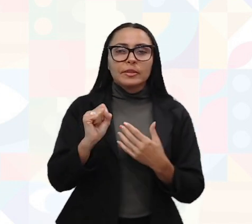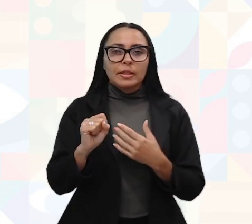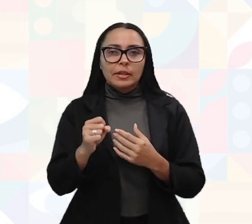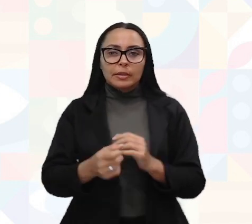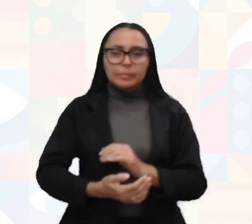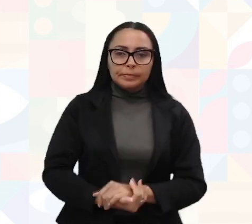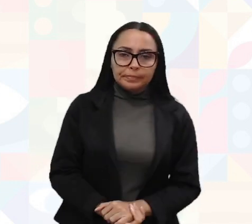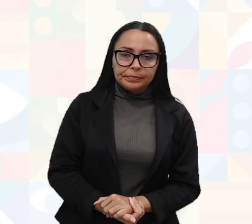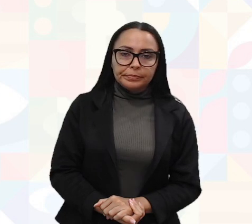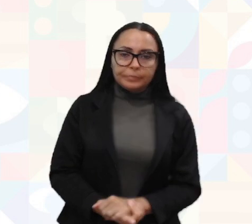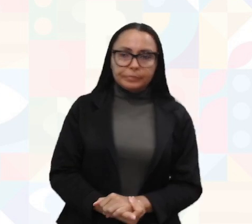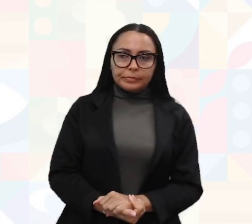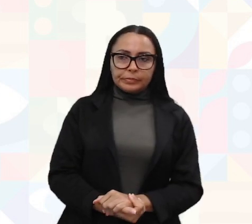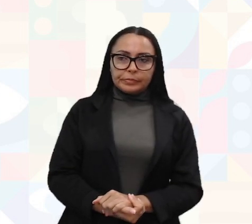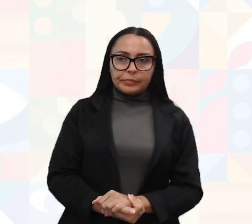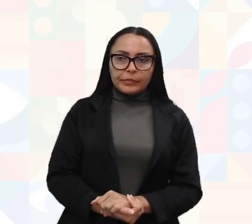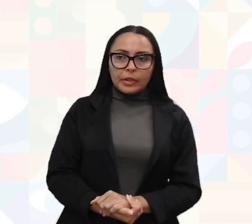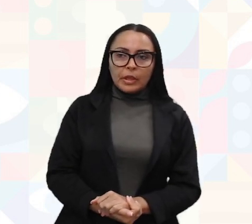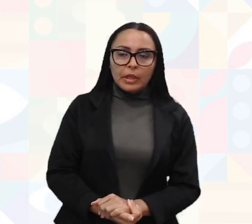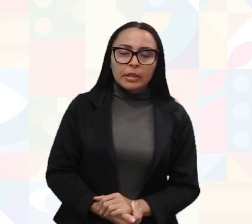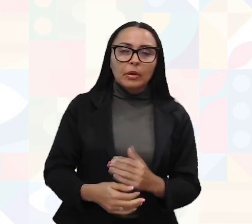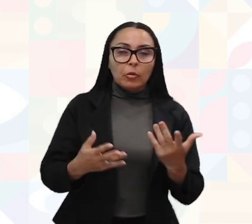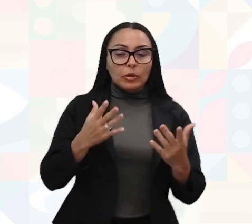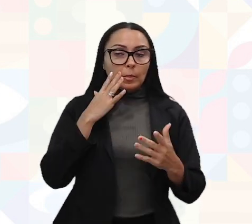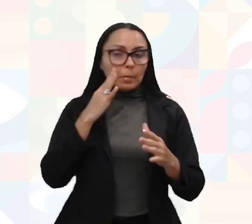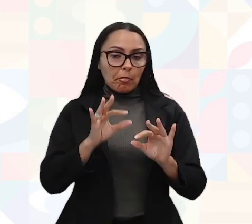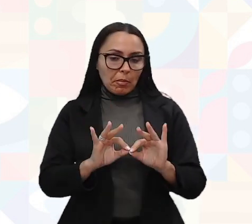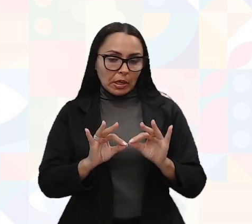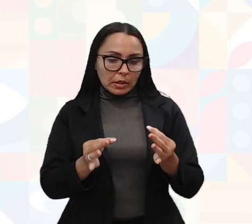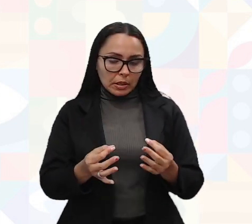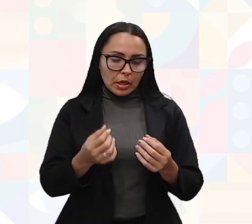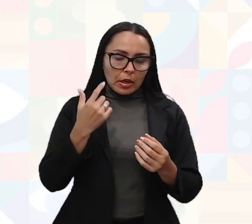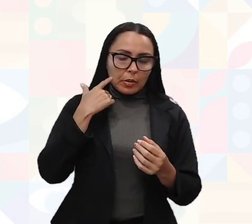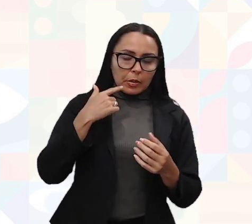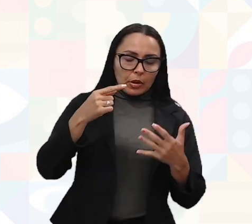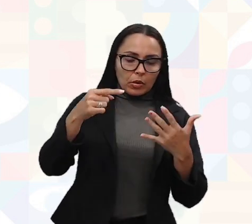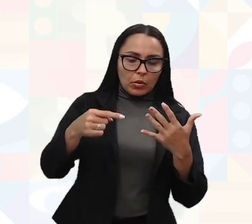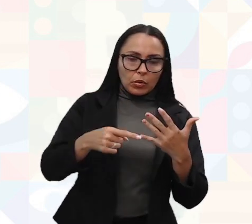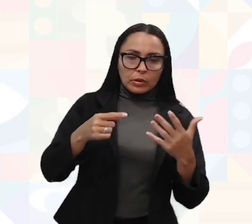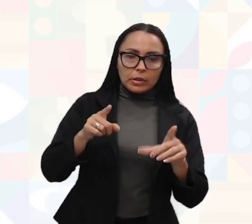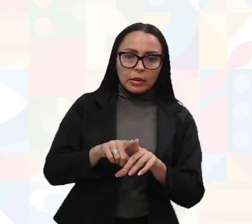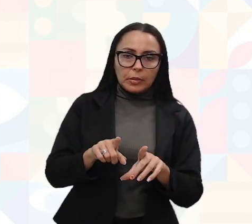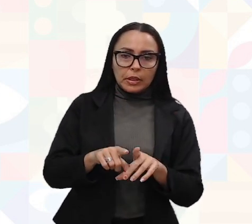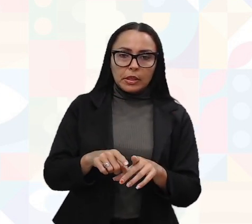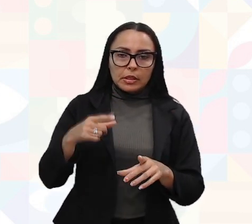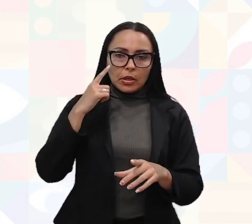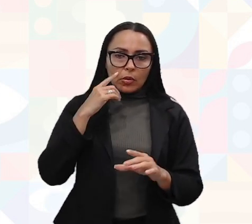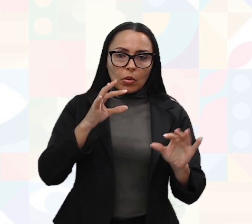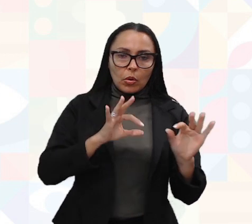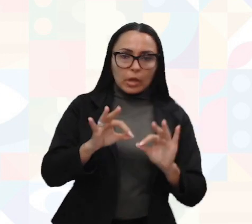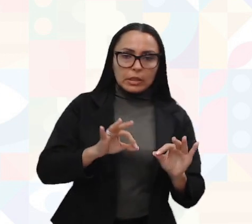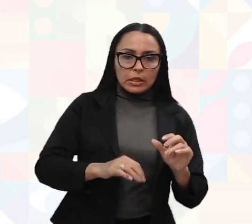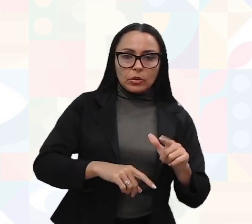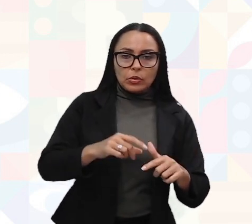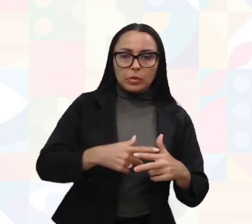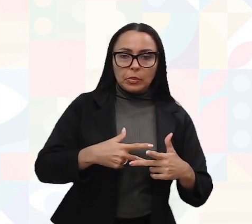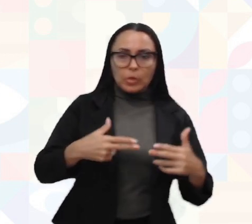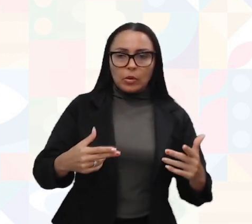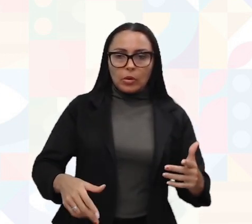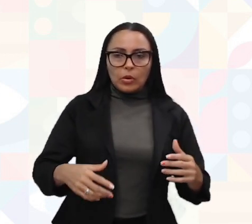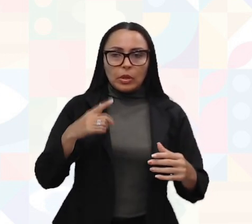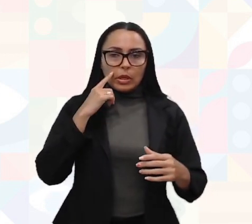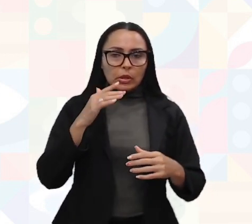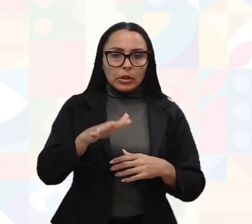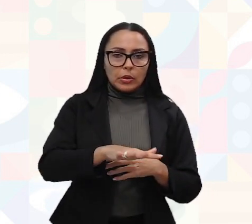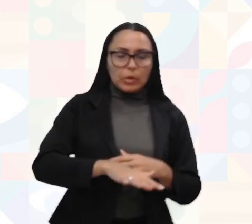sem detalhar, tá? Mas de uma forma muito mais simples. A outra questão são os móveis que são soltos aí no